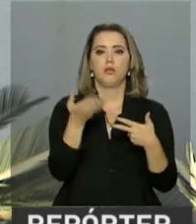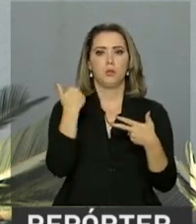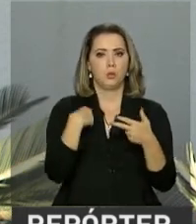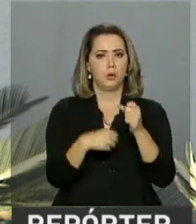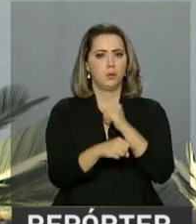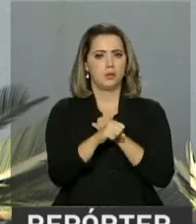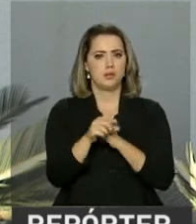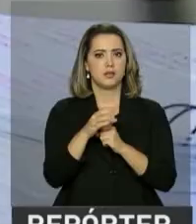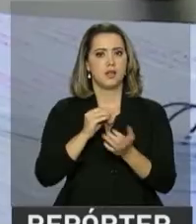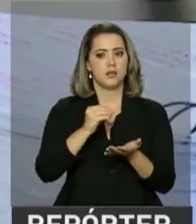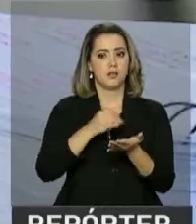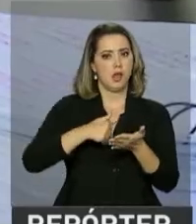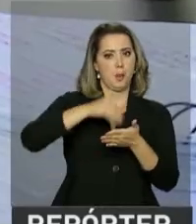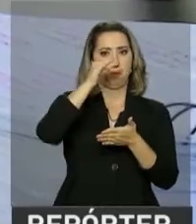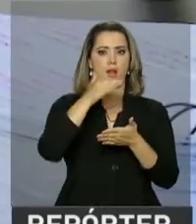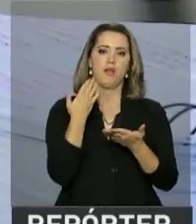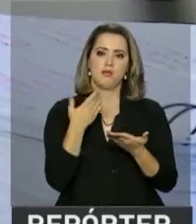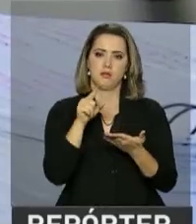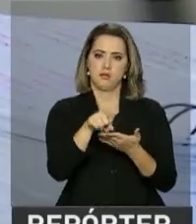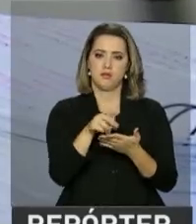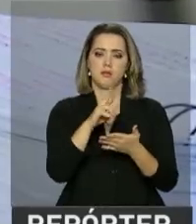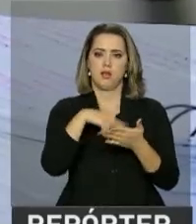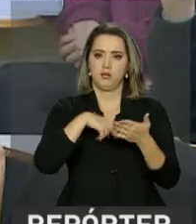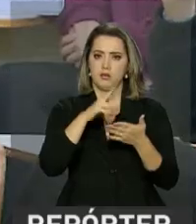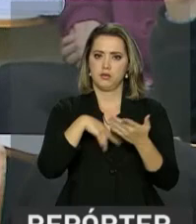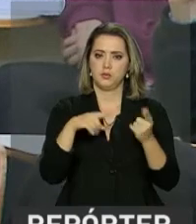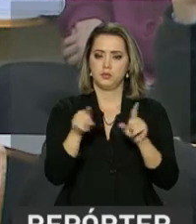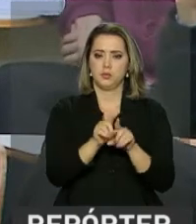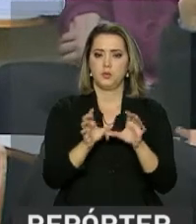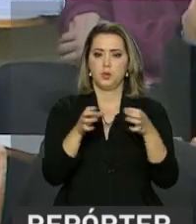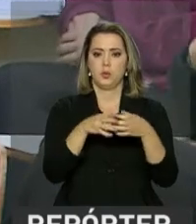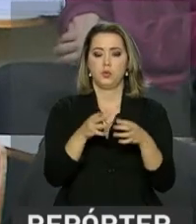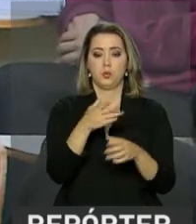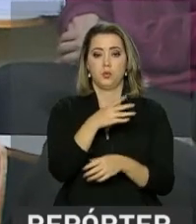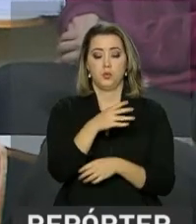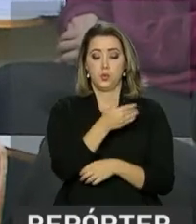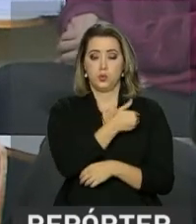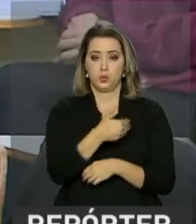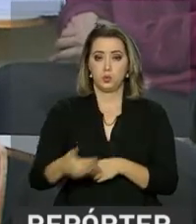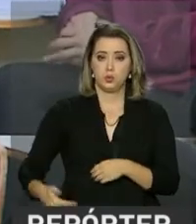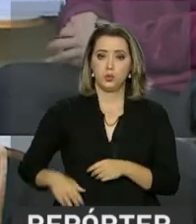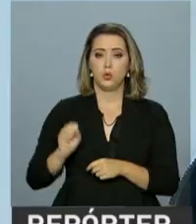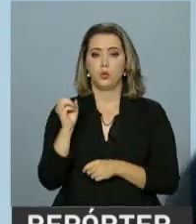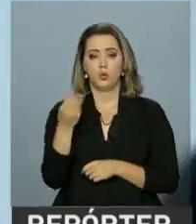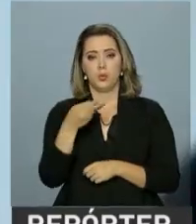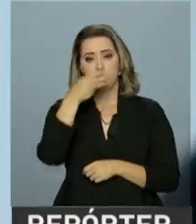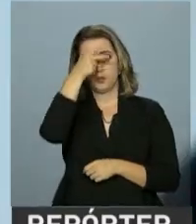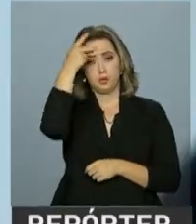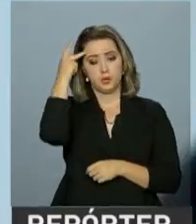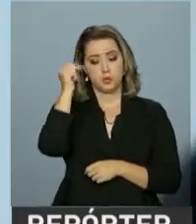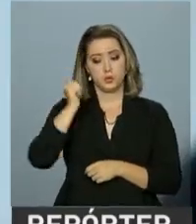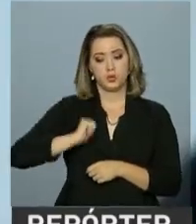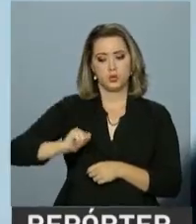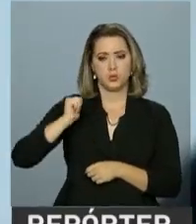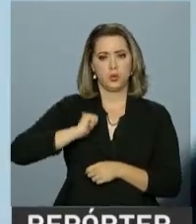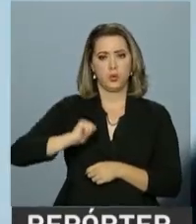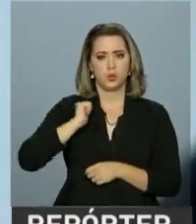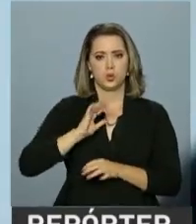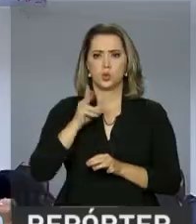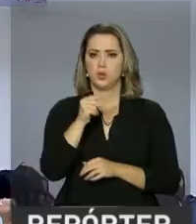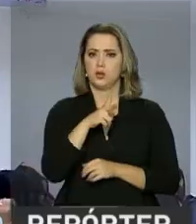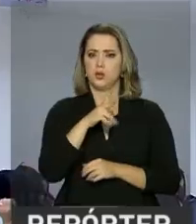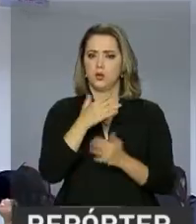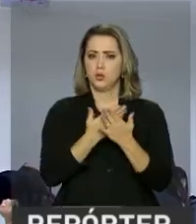zero na redação. O programa é voltado para estudantes da rede pública ou bolsistas integrais de escolas particulares.